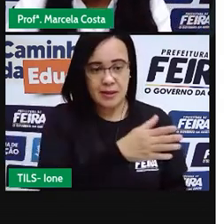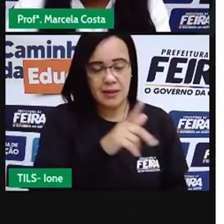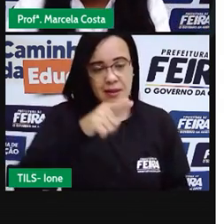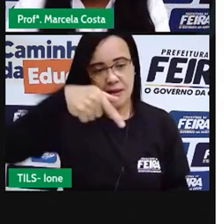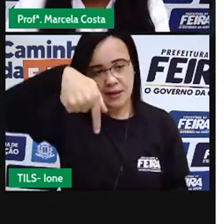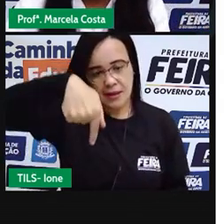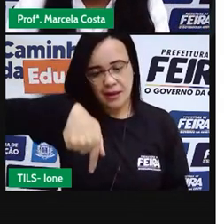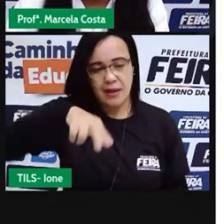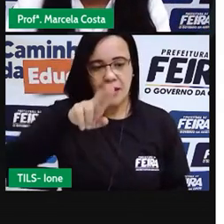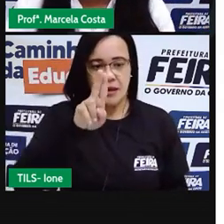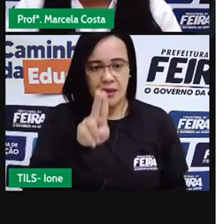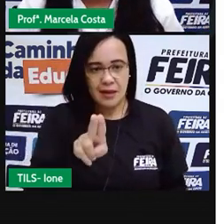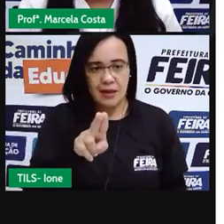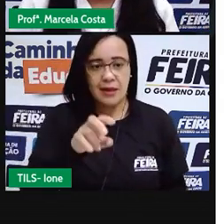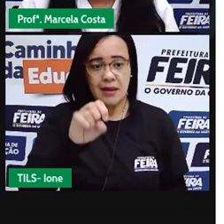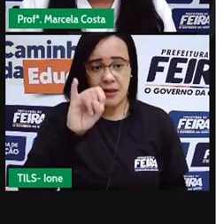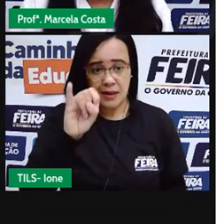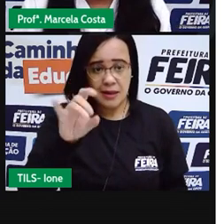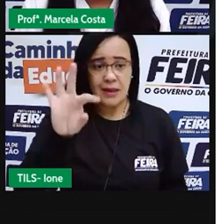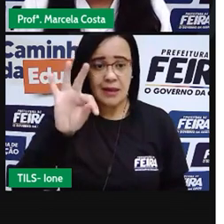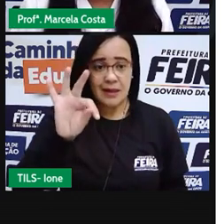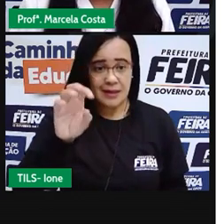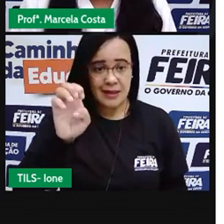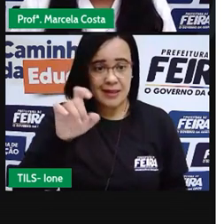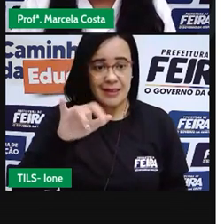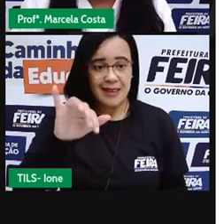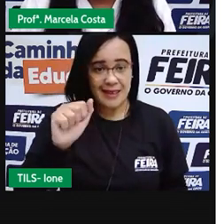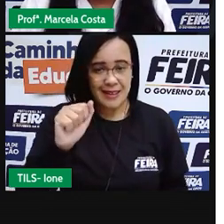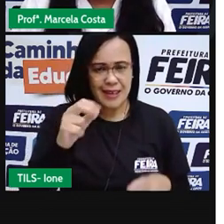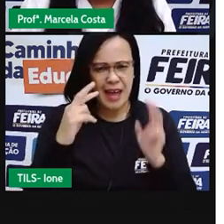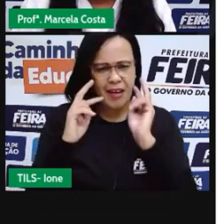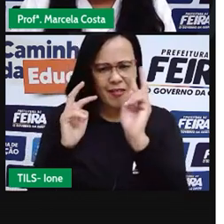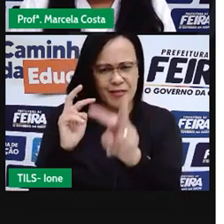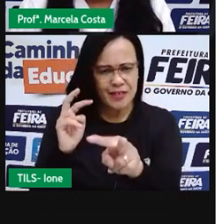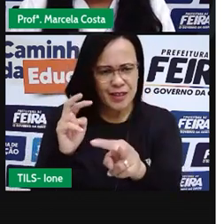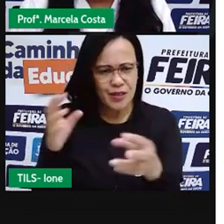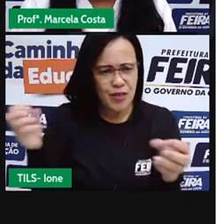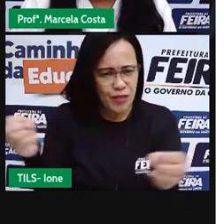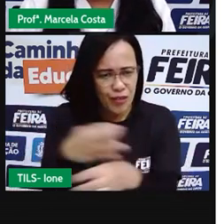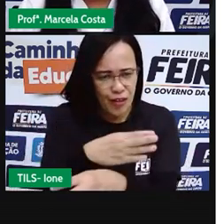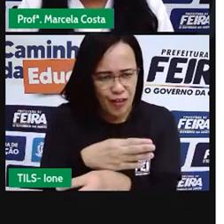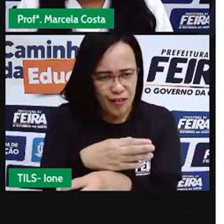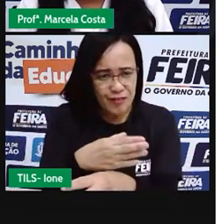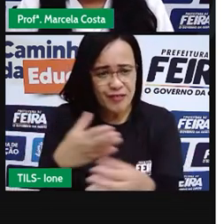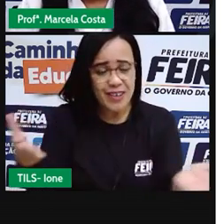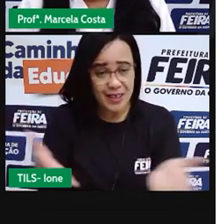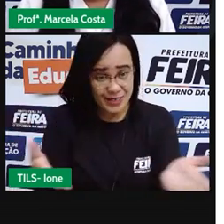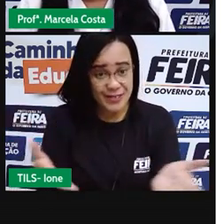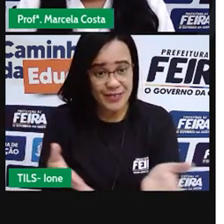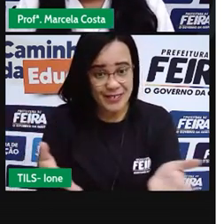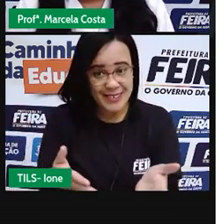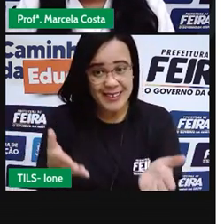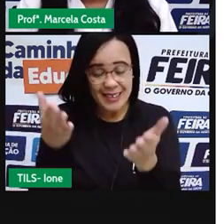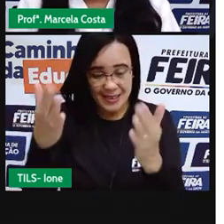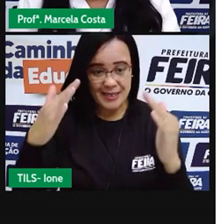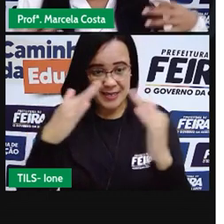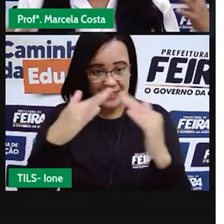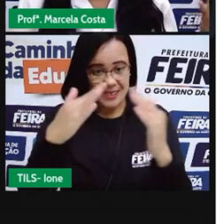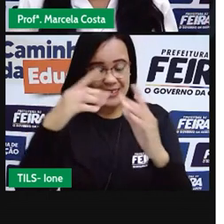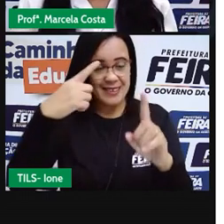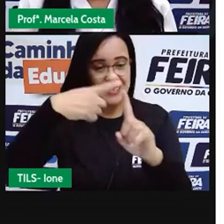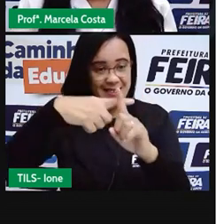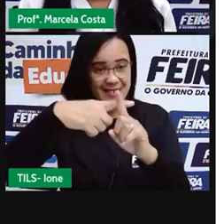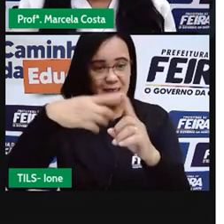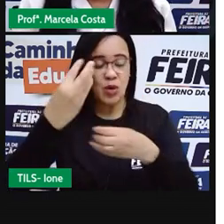São José, já viu essa fachada recente, viu como a igreja está com uma